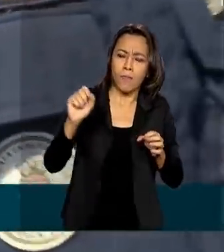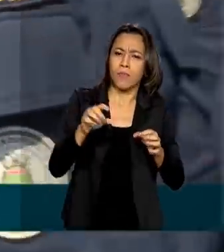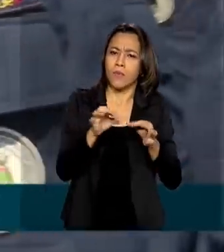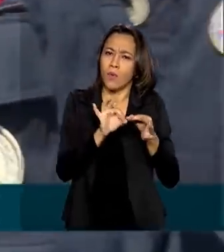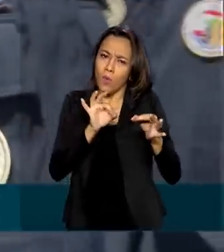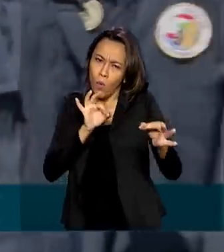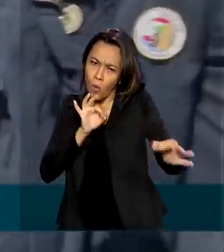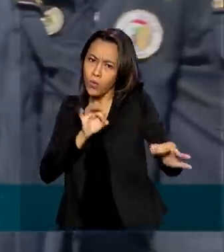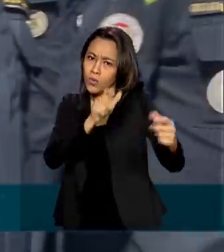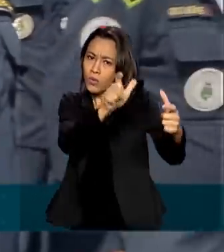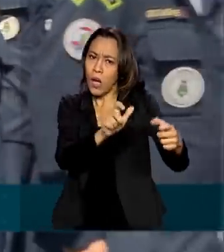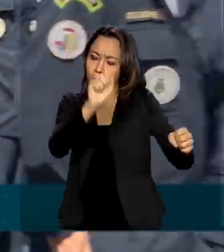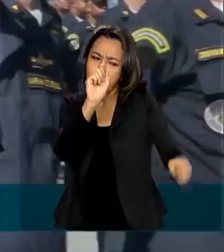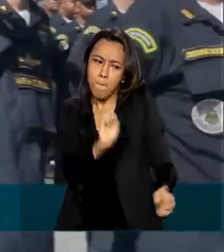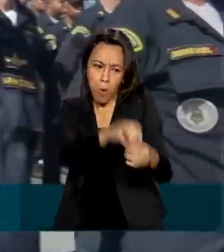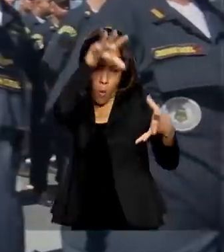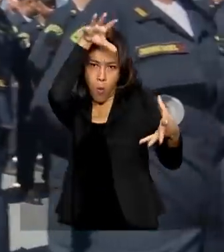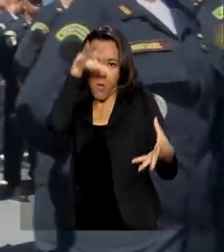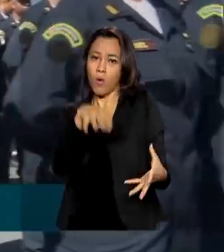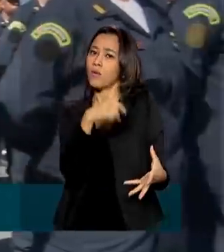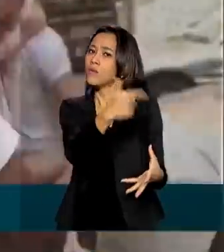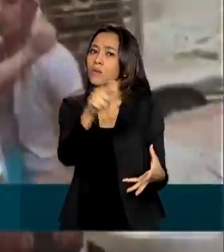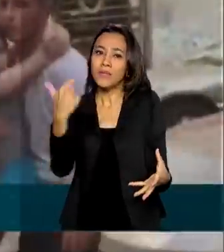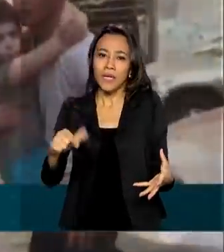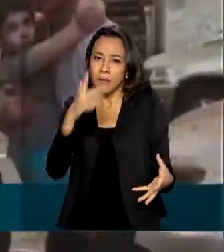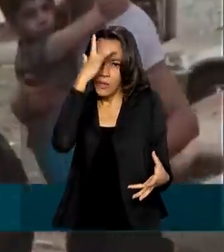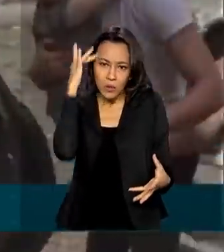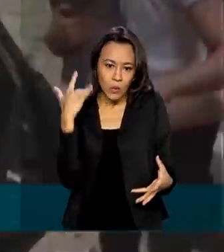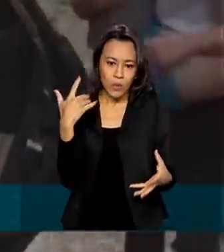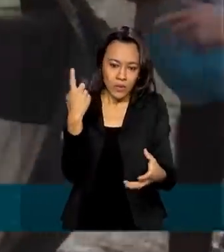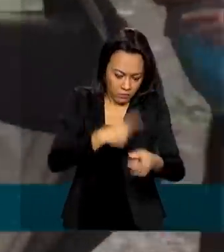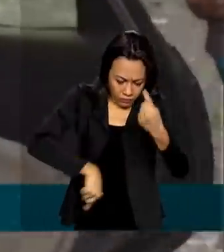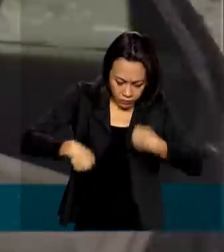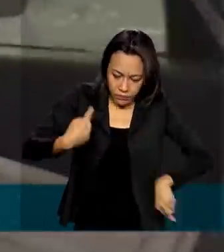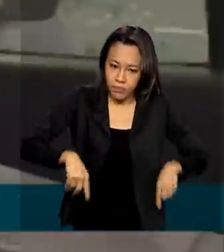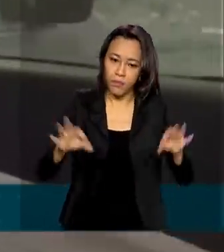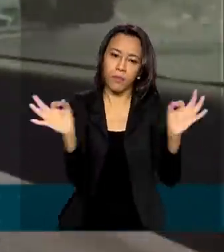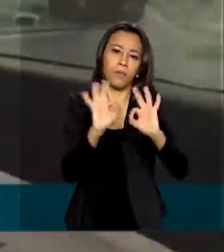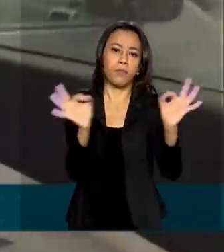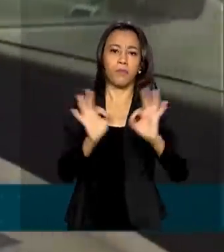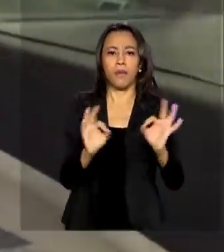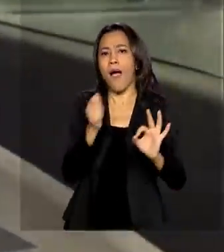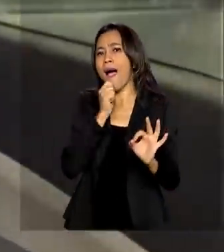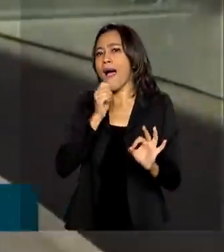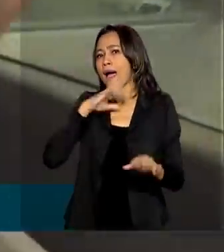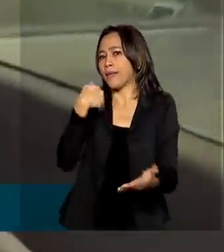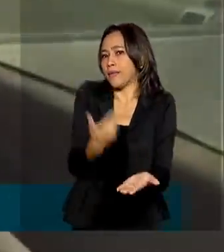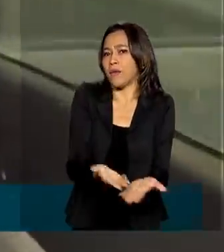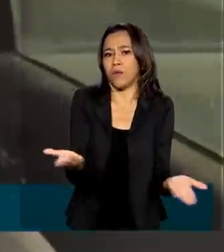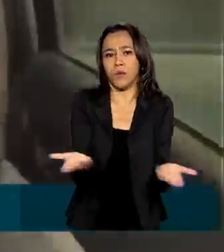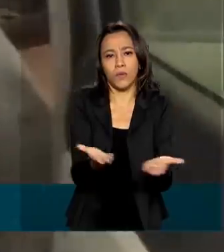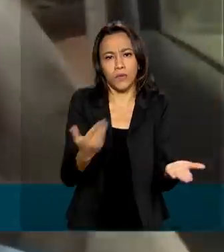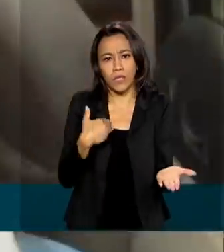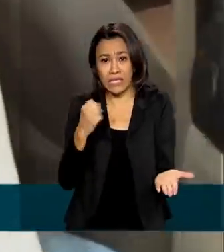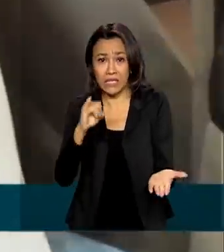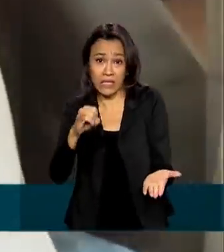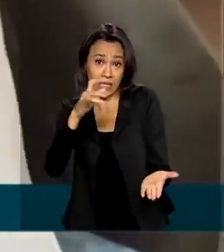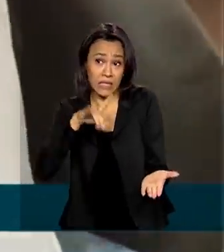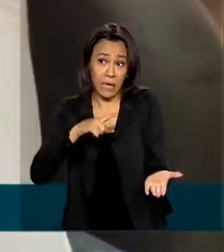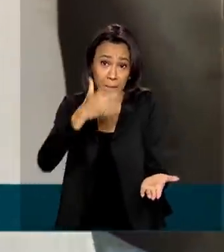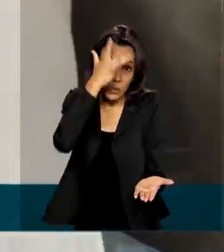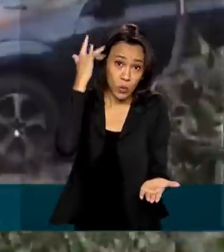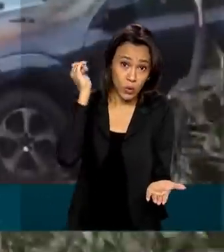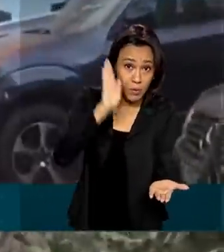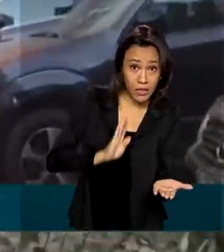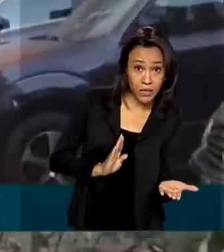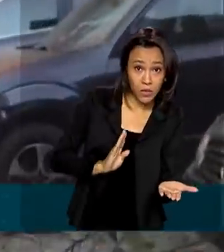Marinha informou que não há feridos entre os militares. Até o momento, não há notícia de brasileiros entre mortos ou gravemente